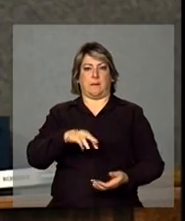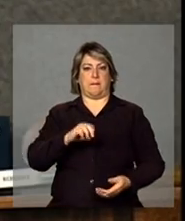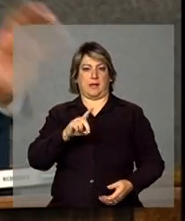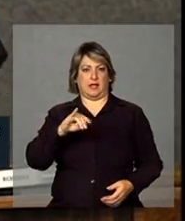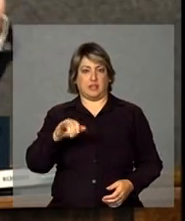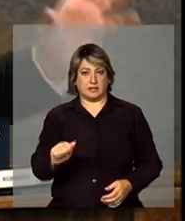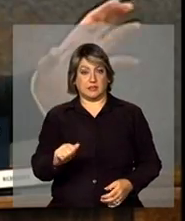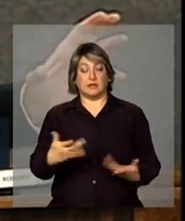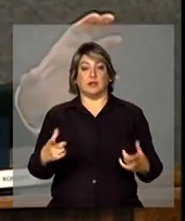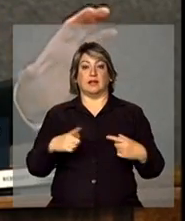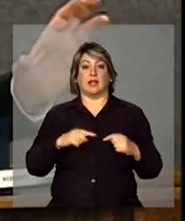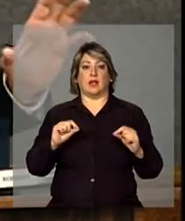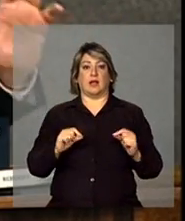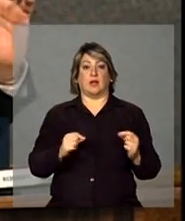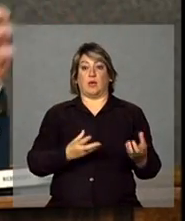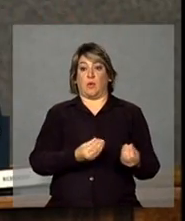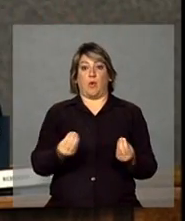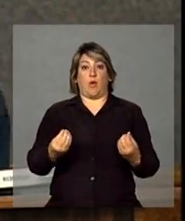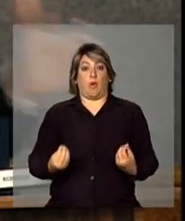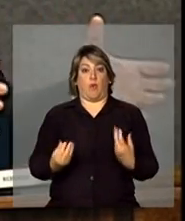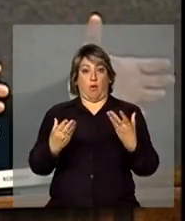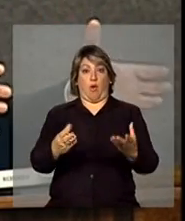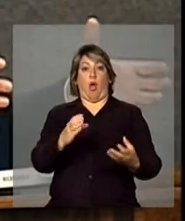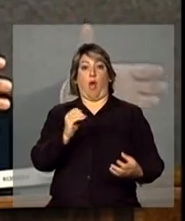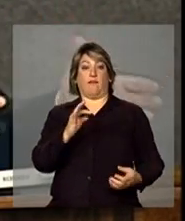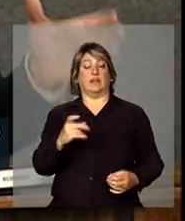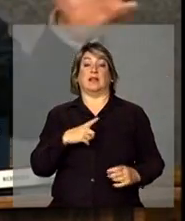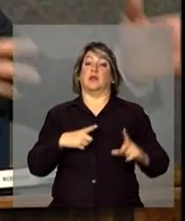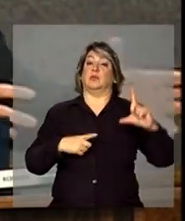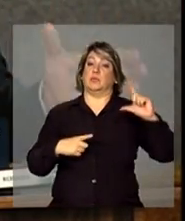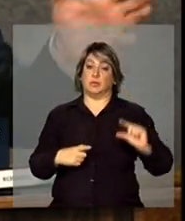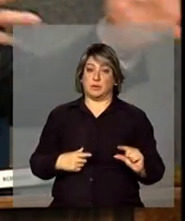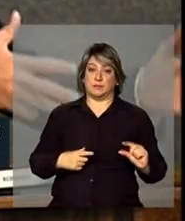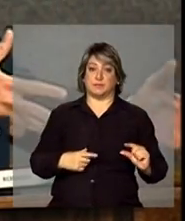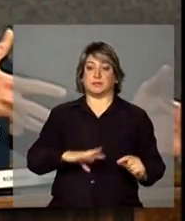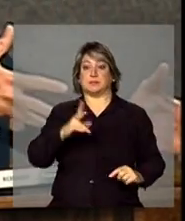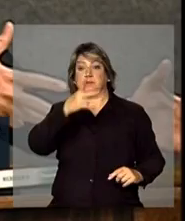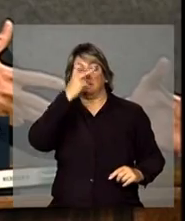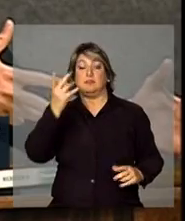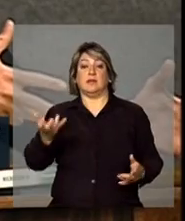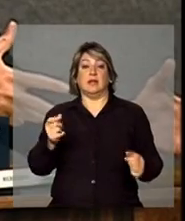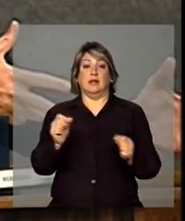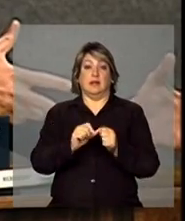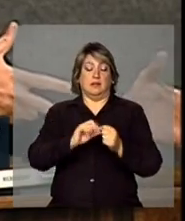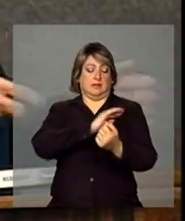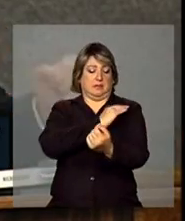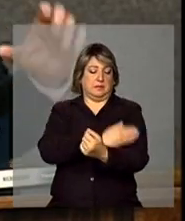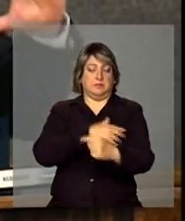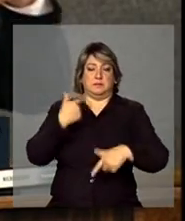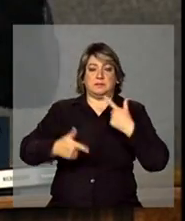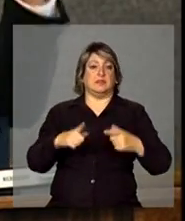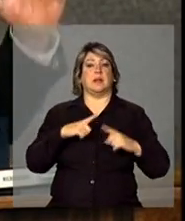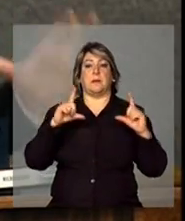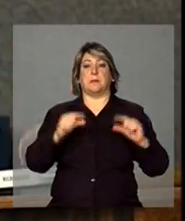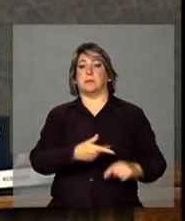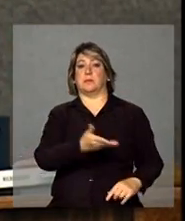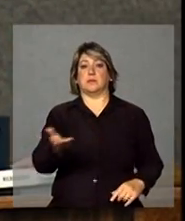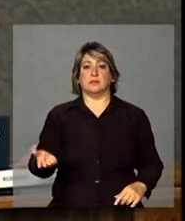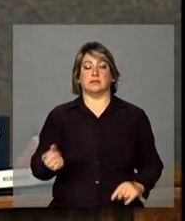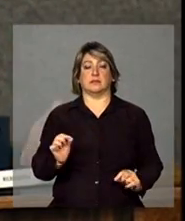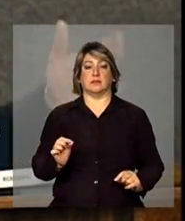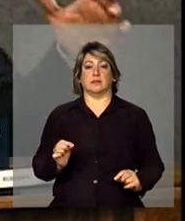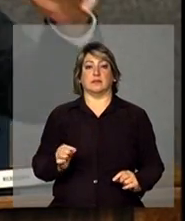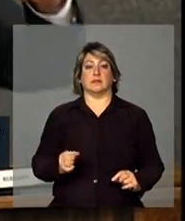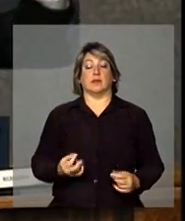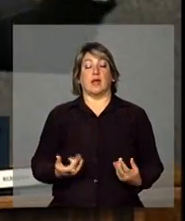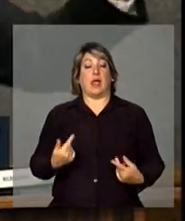Então, tem um choque de oferta, reduz a oferta de pessoas dispostas a exercer trabalho de subsistência. Então, mais ou menos, a imagem que eu